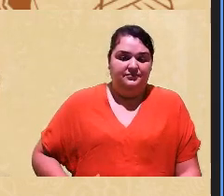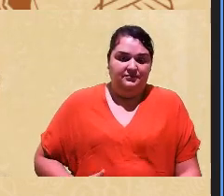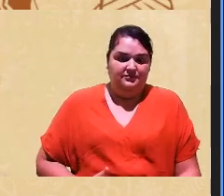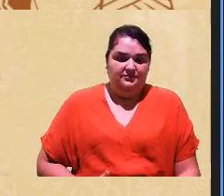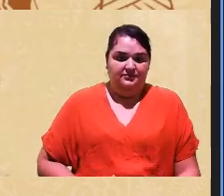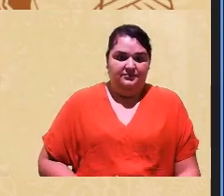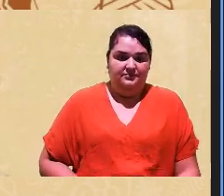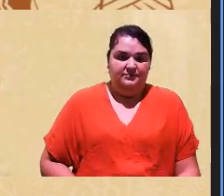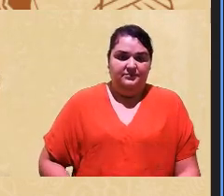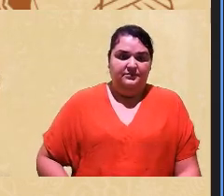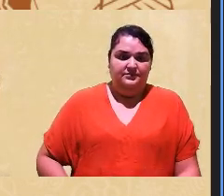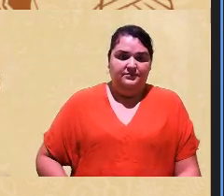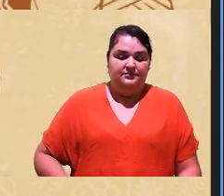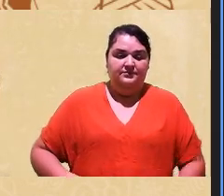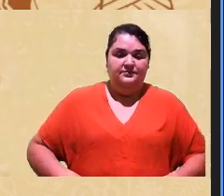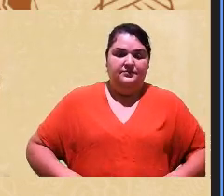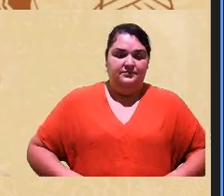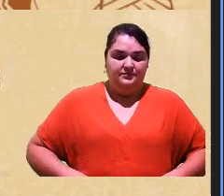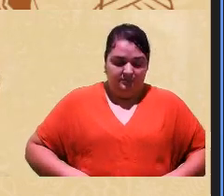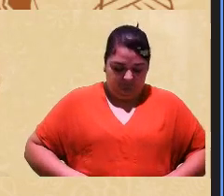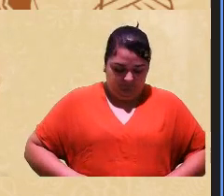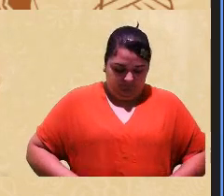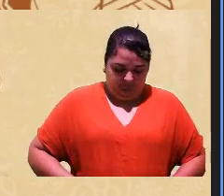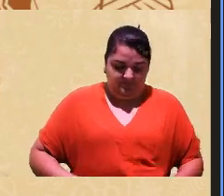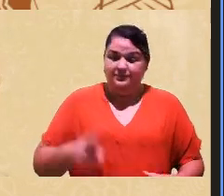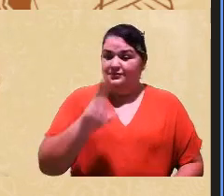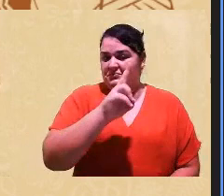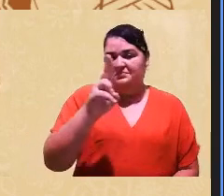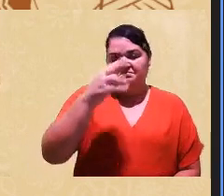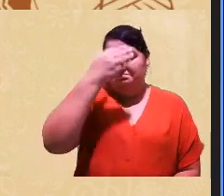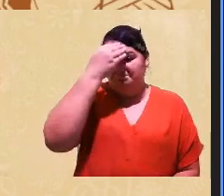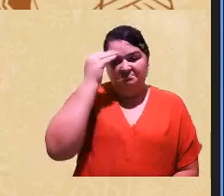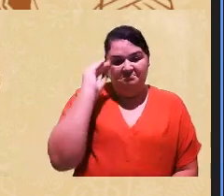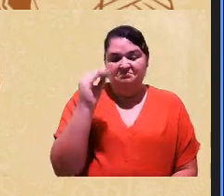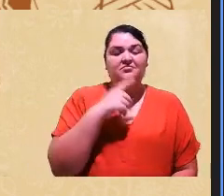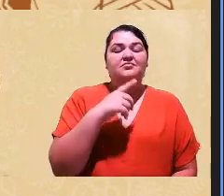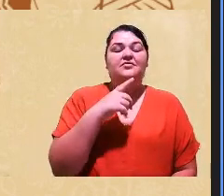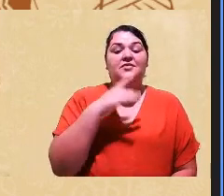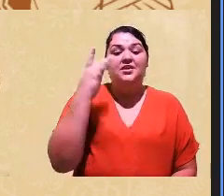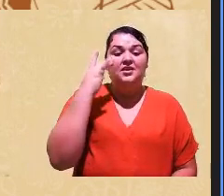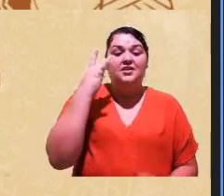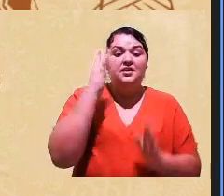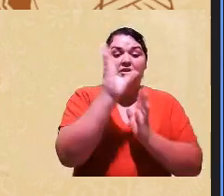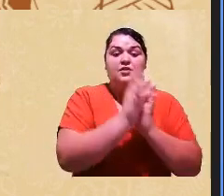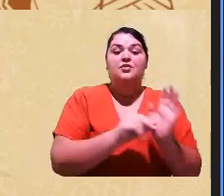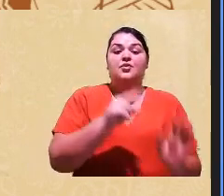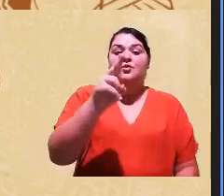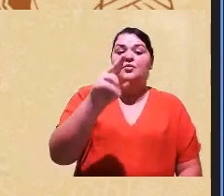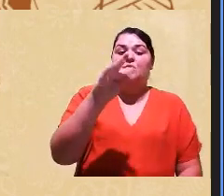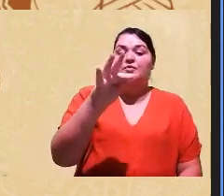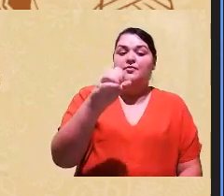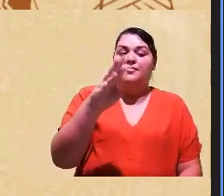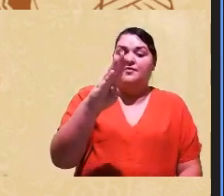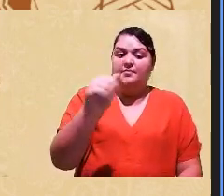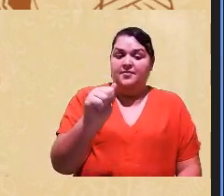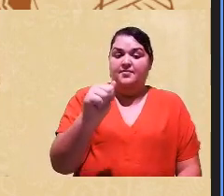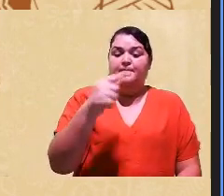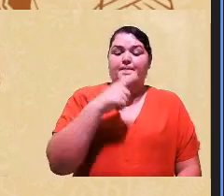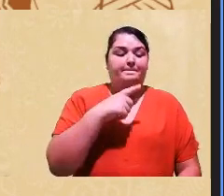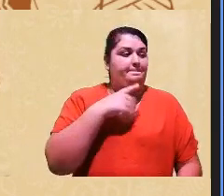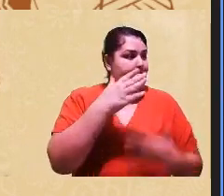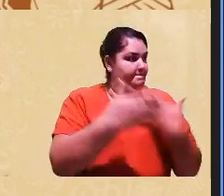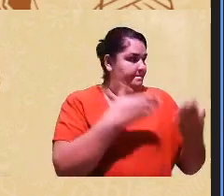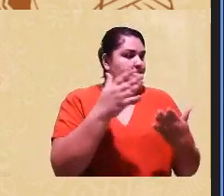eu esqueci o nome desculpa é de observar aí o modelo da UFBA para a gente também discutir tem que problematizar